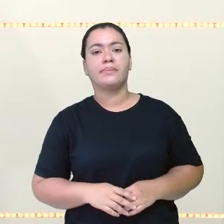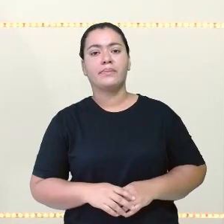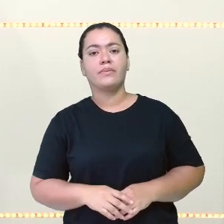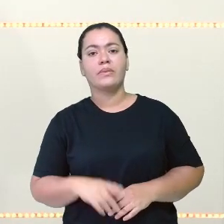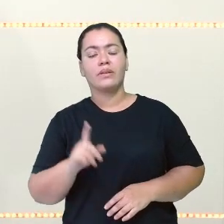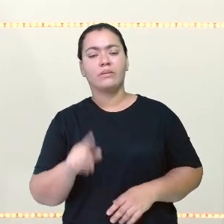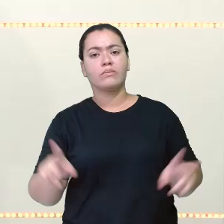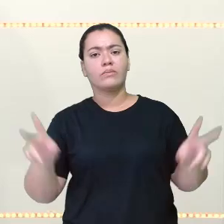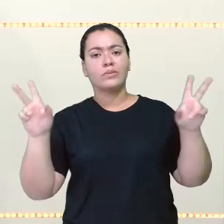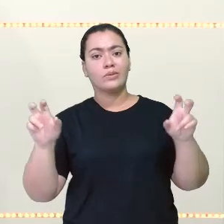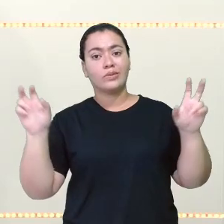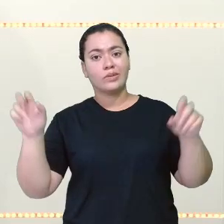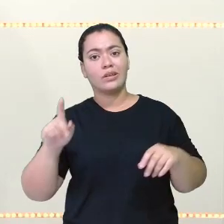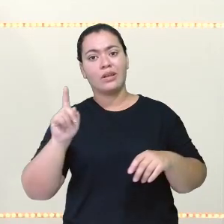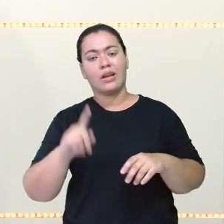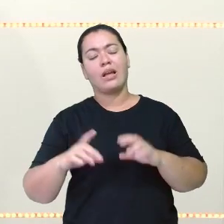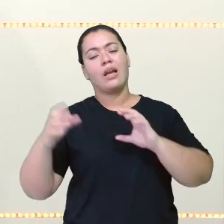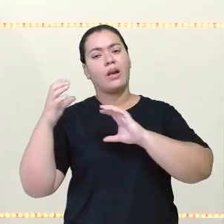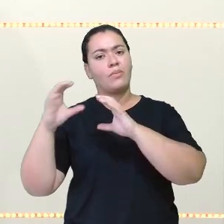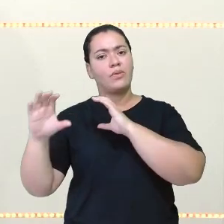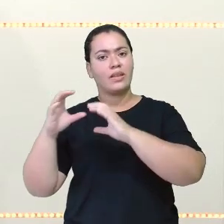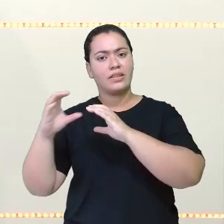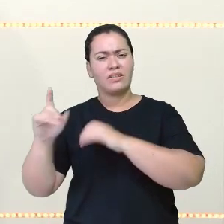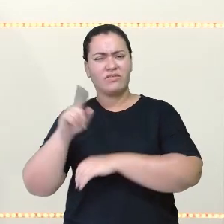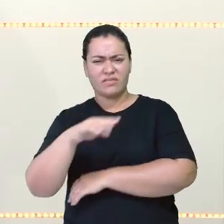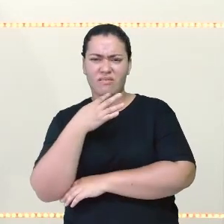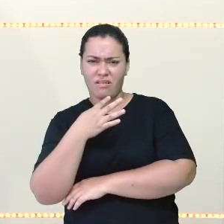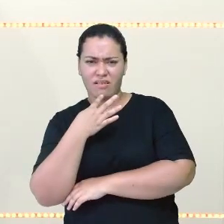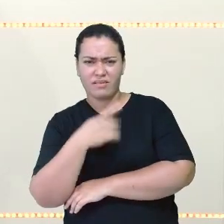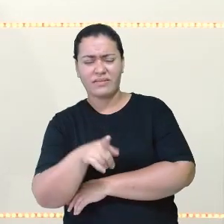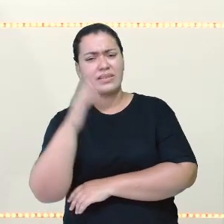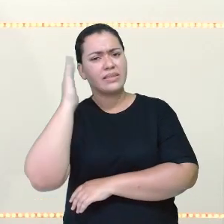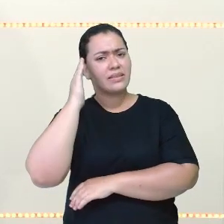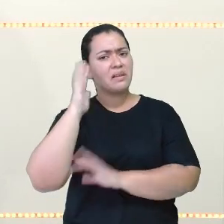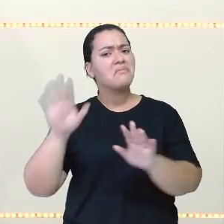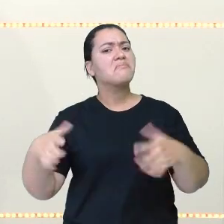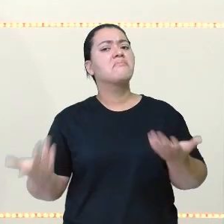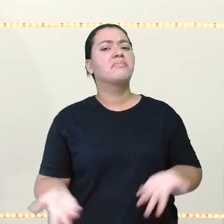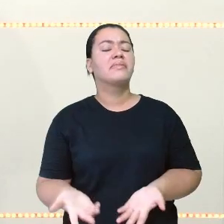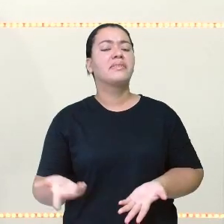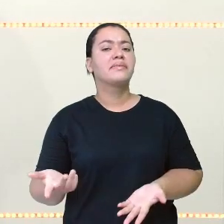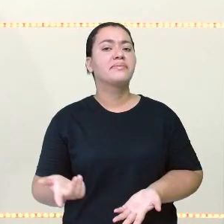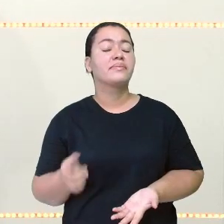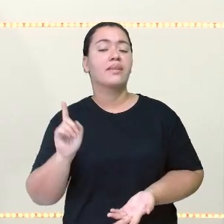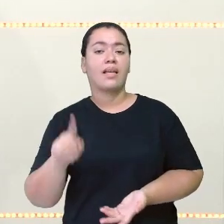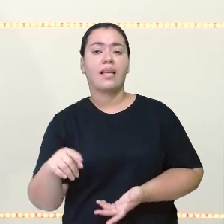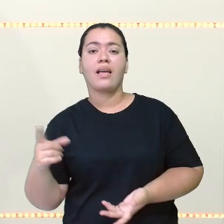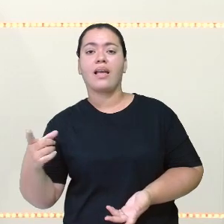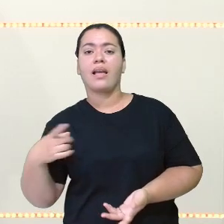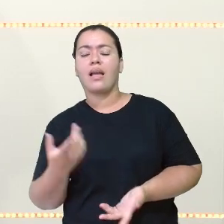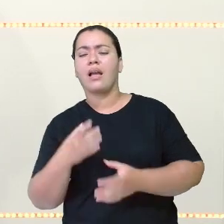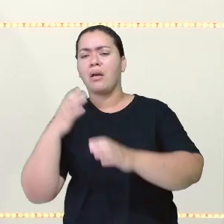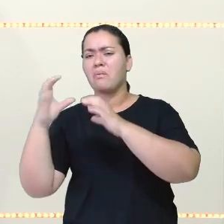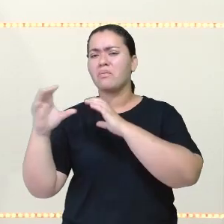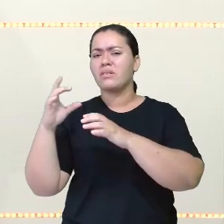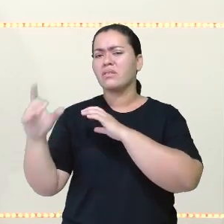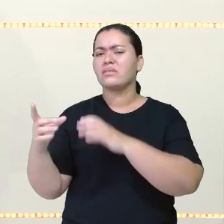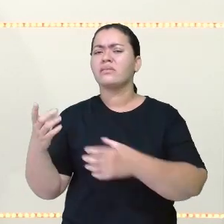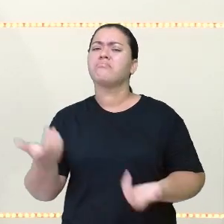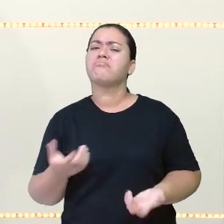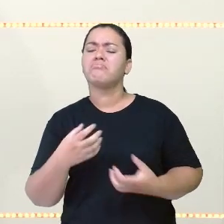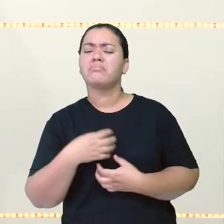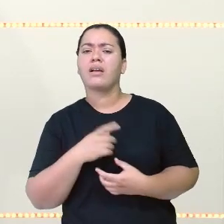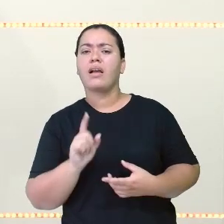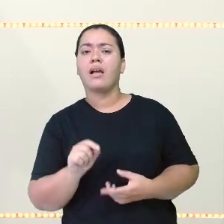sobre os meios de comunicações. Vocês conhecem? Vocês sabem para que servem os meios de comunicação? Muitas